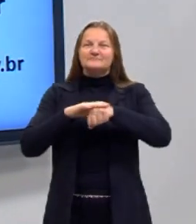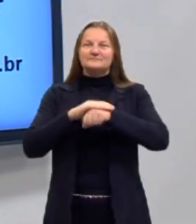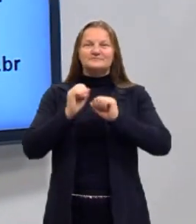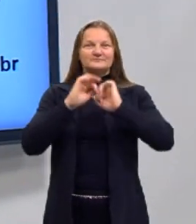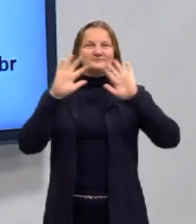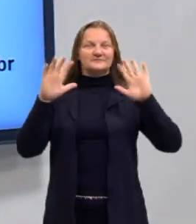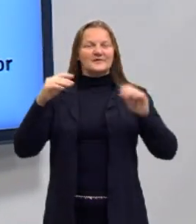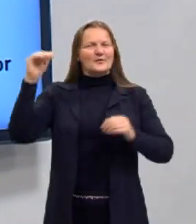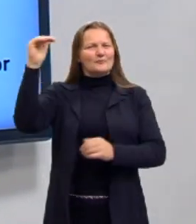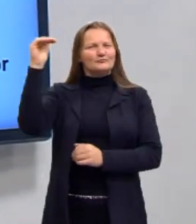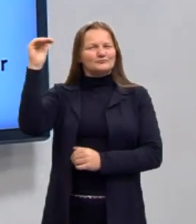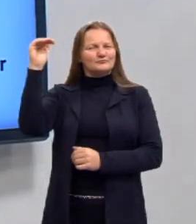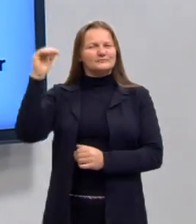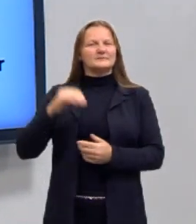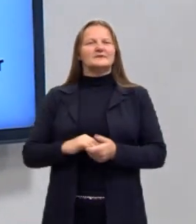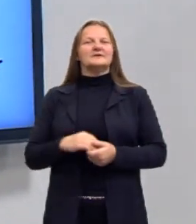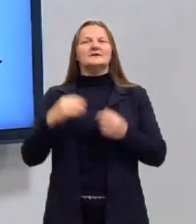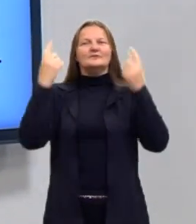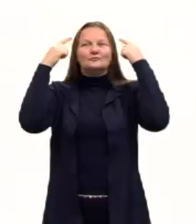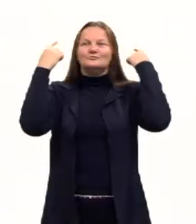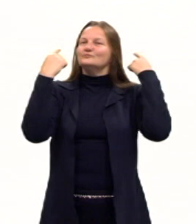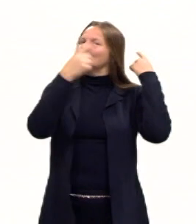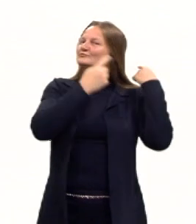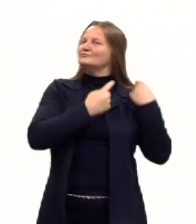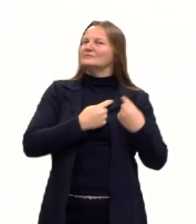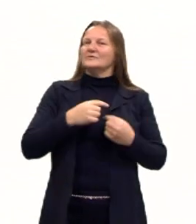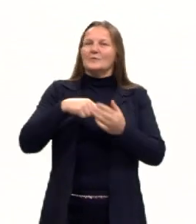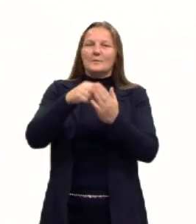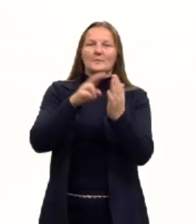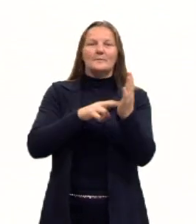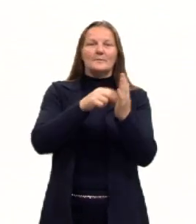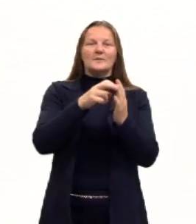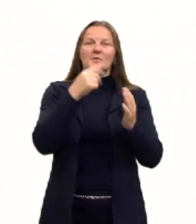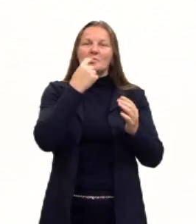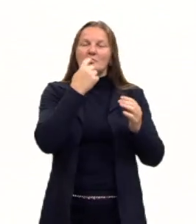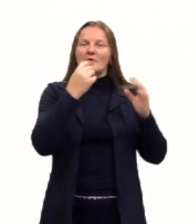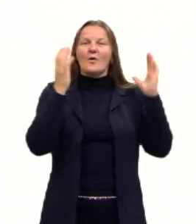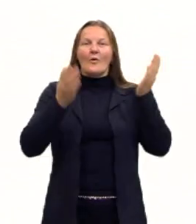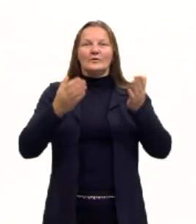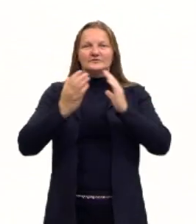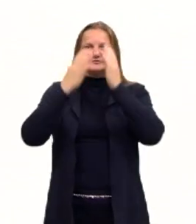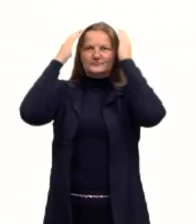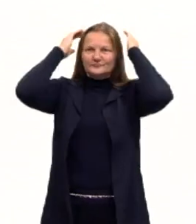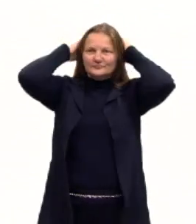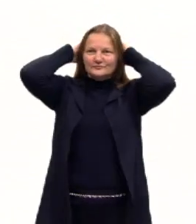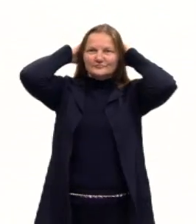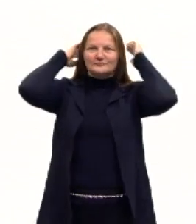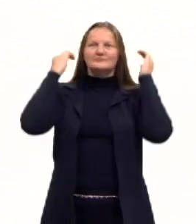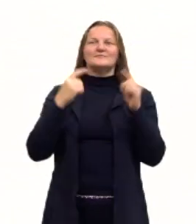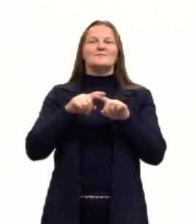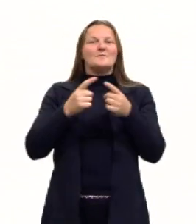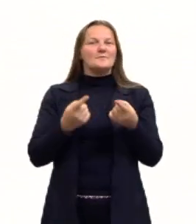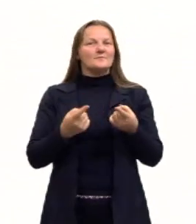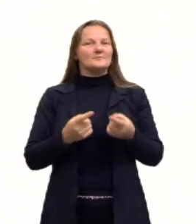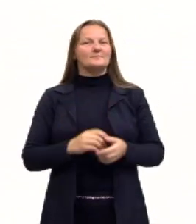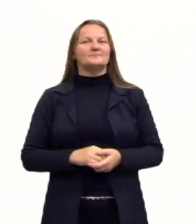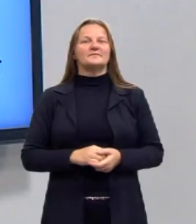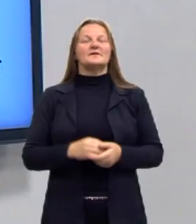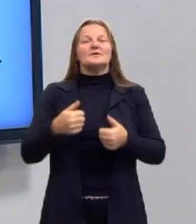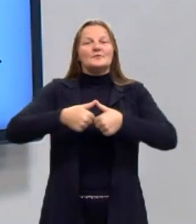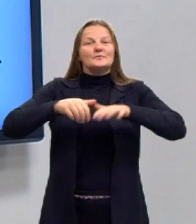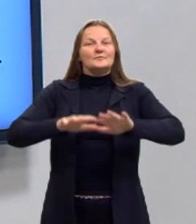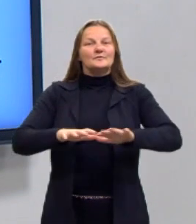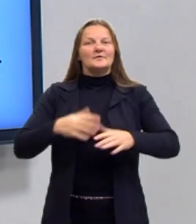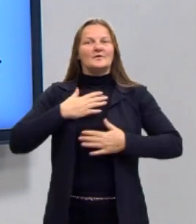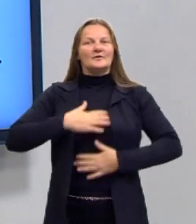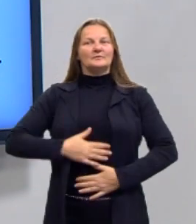de estatura média, cabelos cacheados, pintados de vermelho, hoje presos aqui num rabo de cavalo. Estou aqui com a